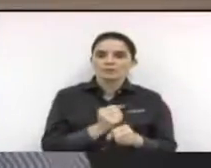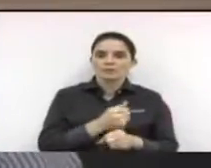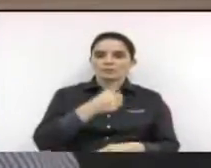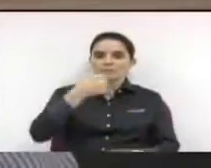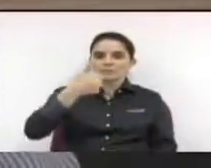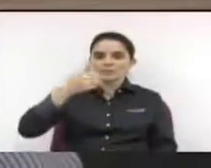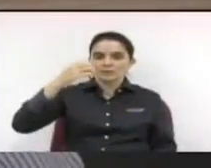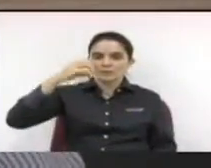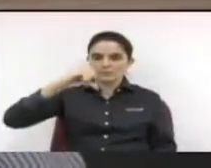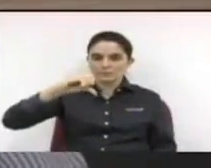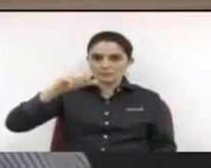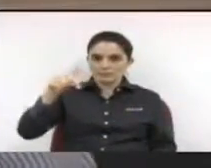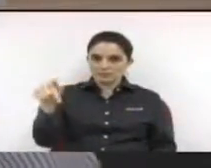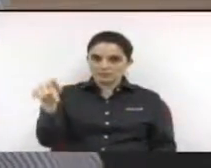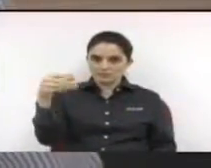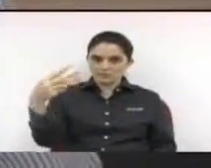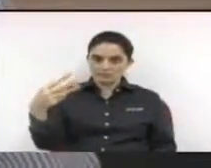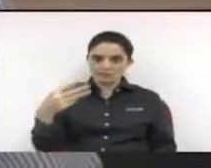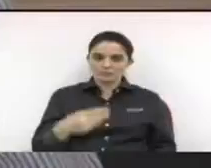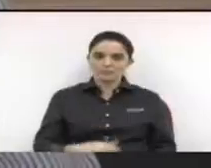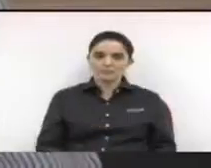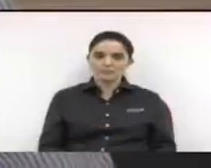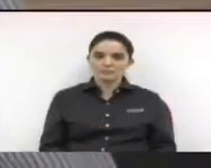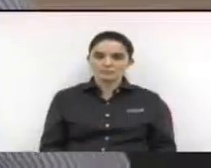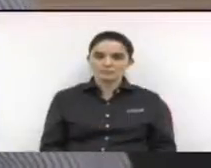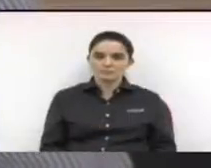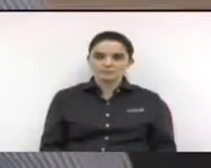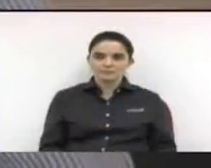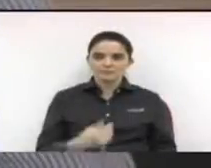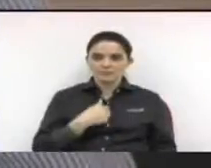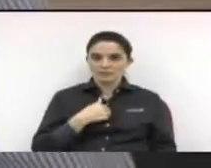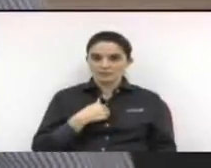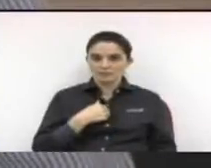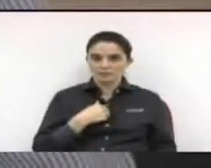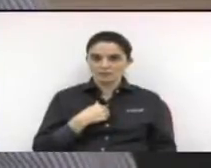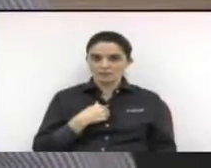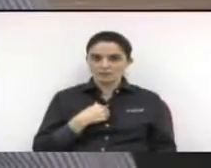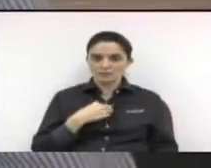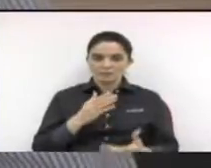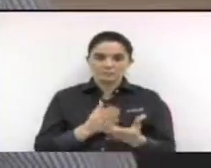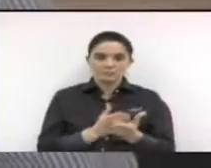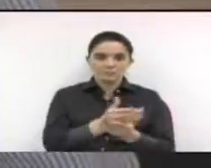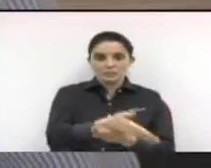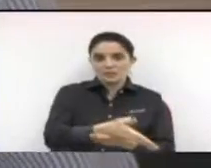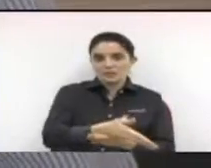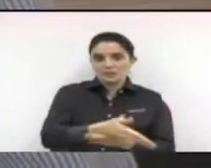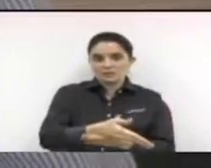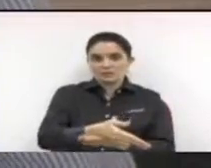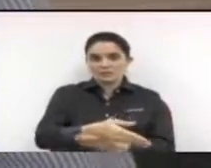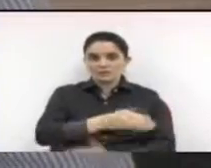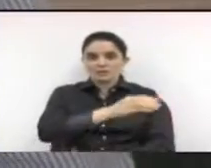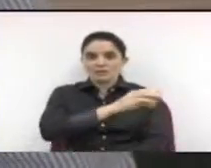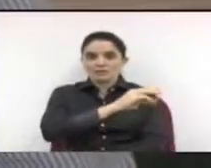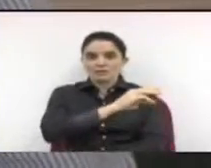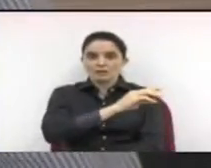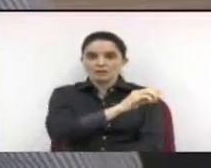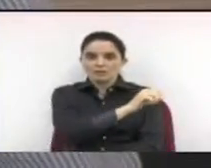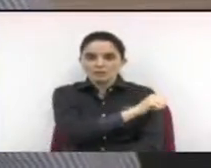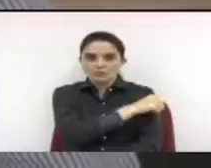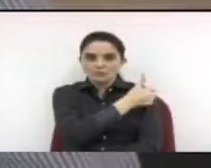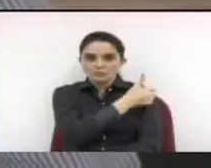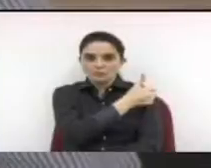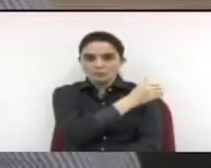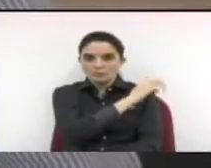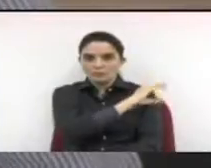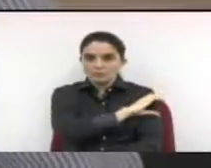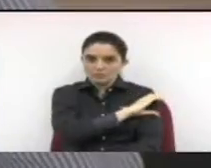tinha que fazer vestibular, vestibulinho. o André Fagotti está aí, estudou lá, estudamos na mesma classe, inclusive.